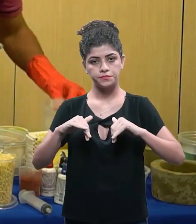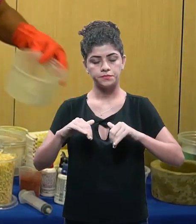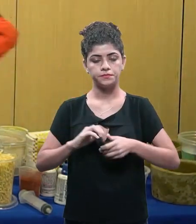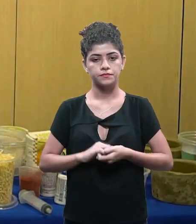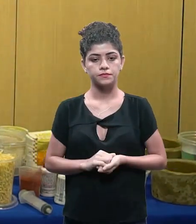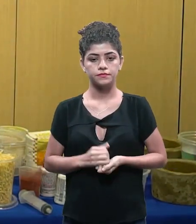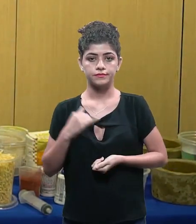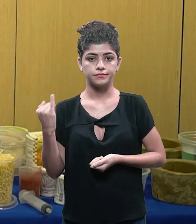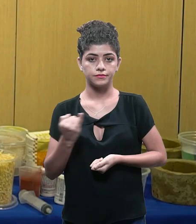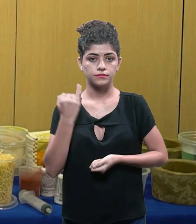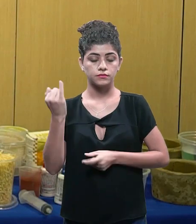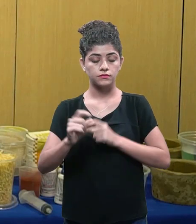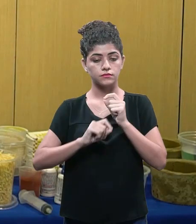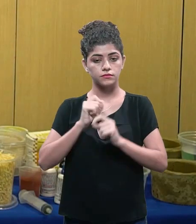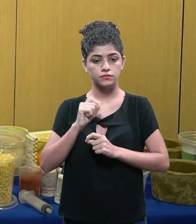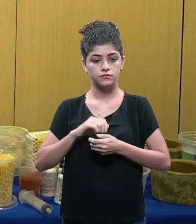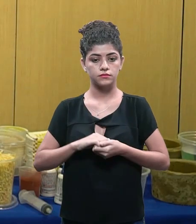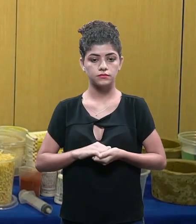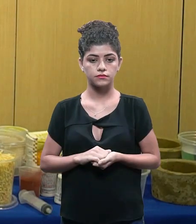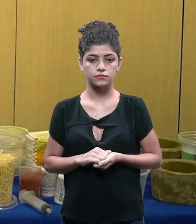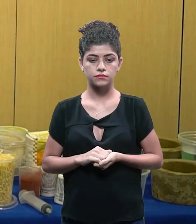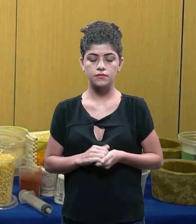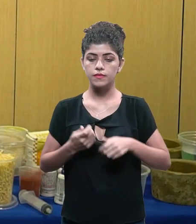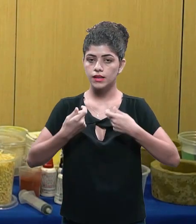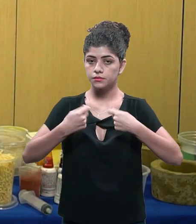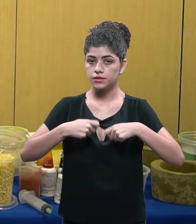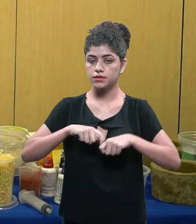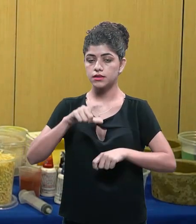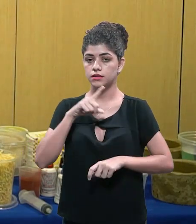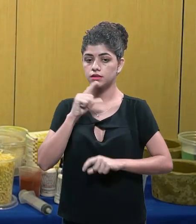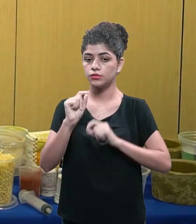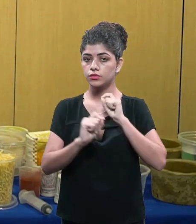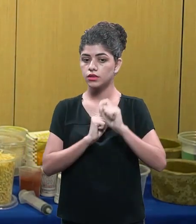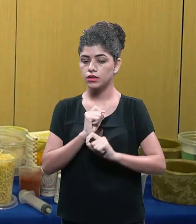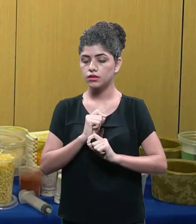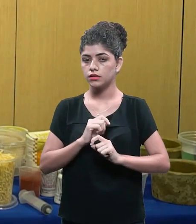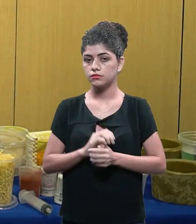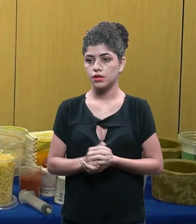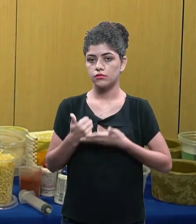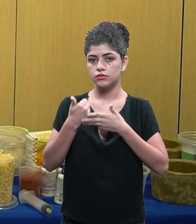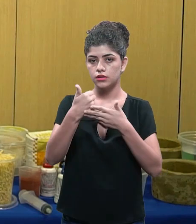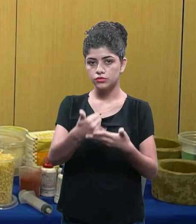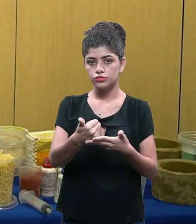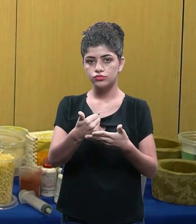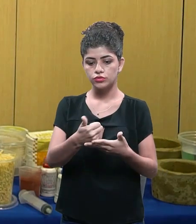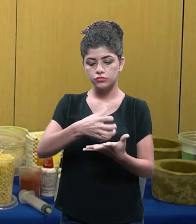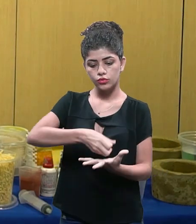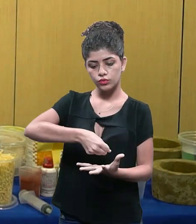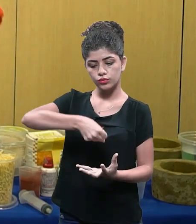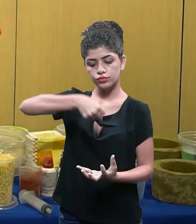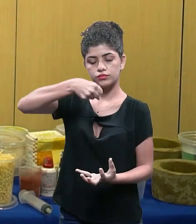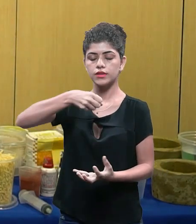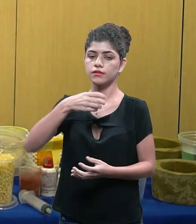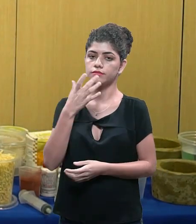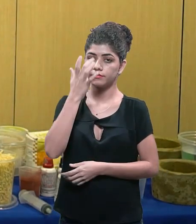algumas certo a importância é que essa forma ela precisa estar com um material que ajude a